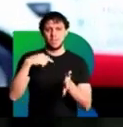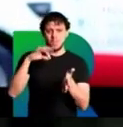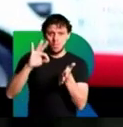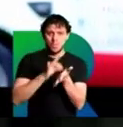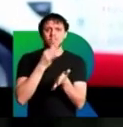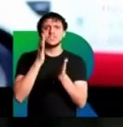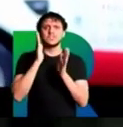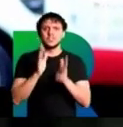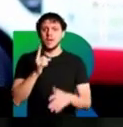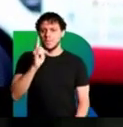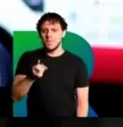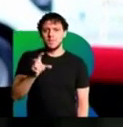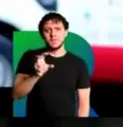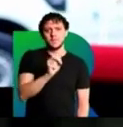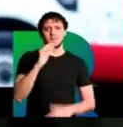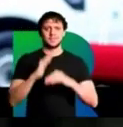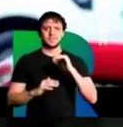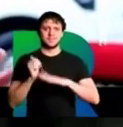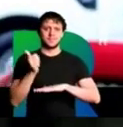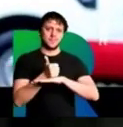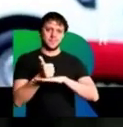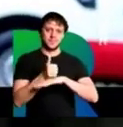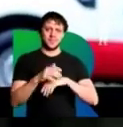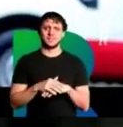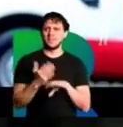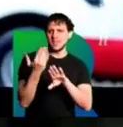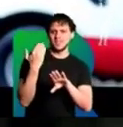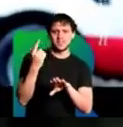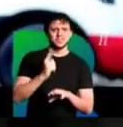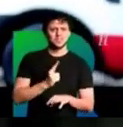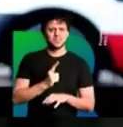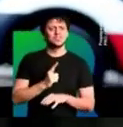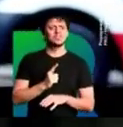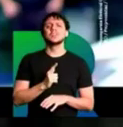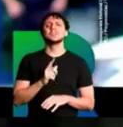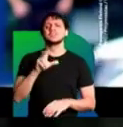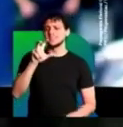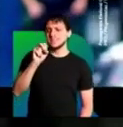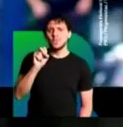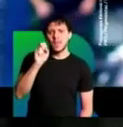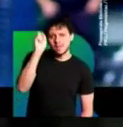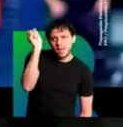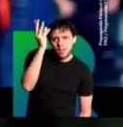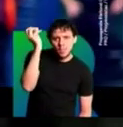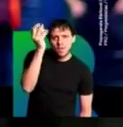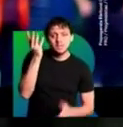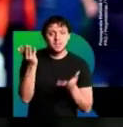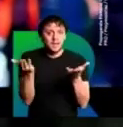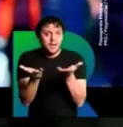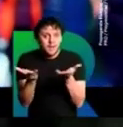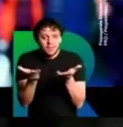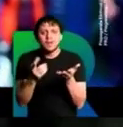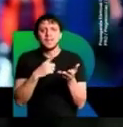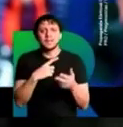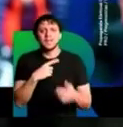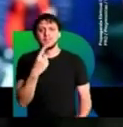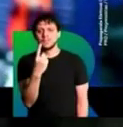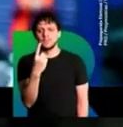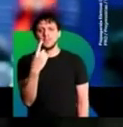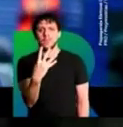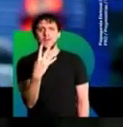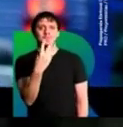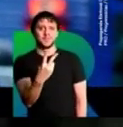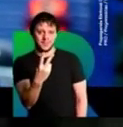profissionais. Nós tínhamos, para você ter uma ideia, cinquenta ambulâncias. Hoje, são cento e quarenta e duas. Mais